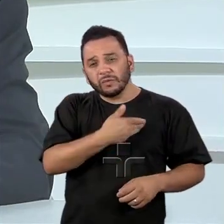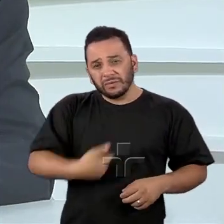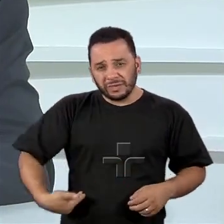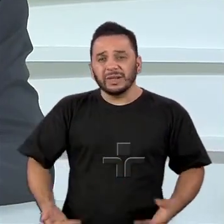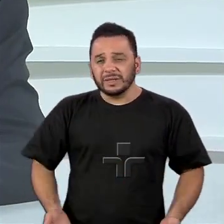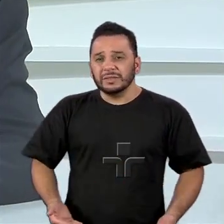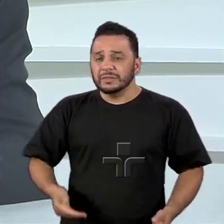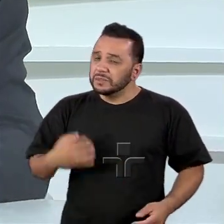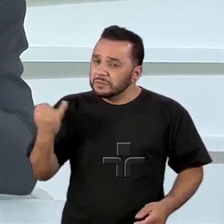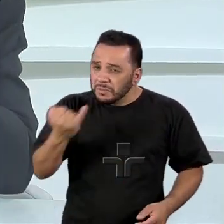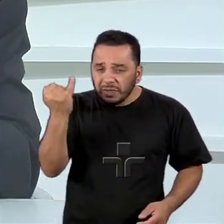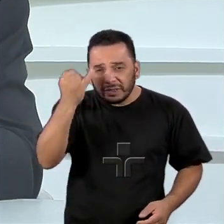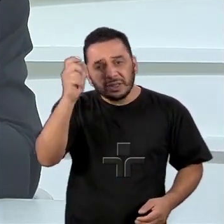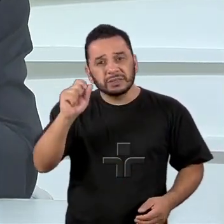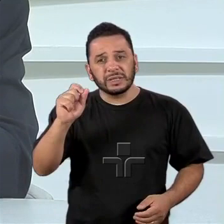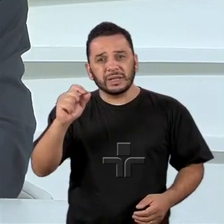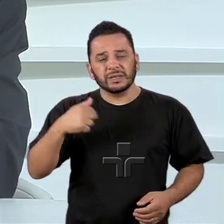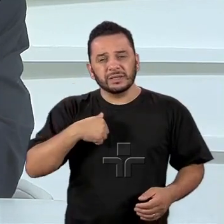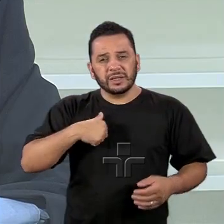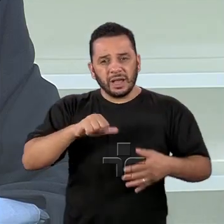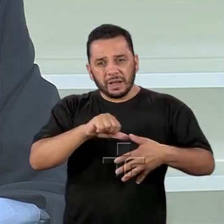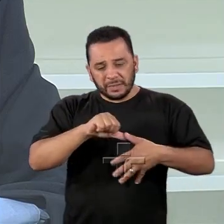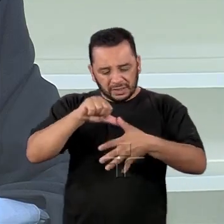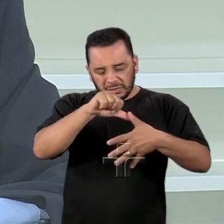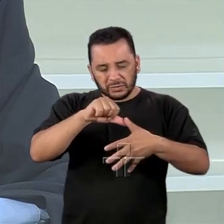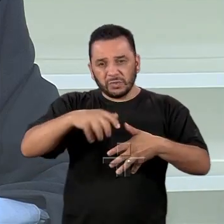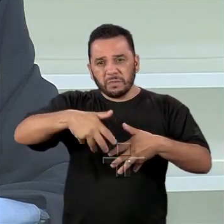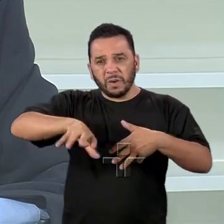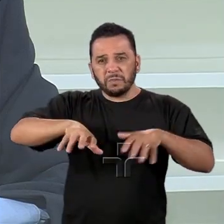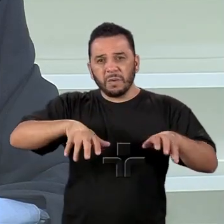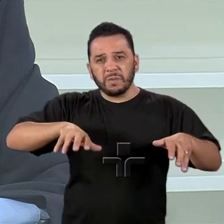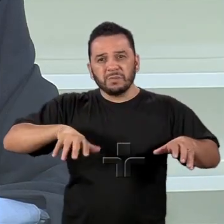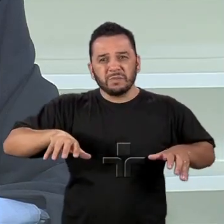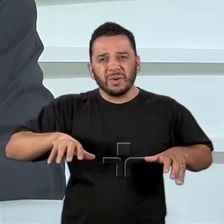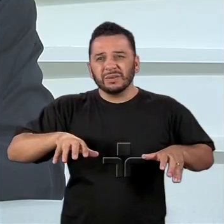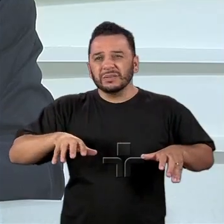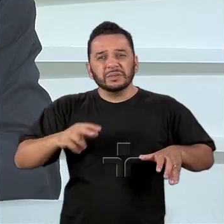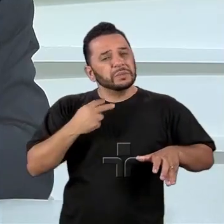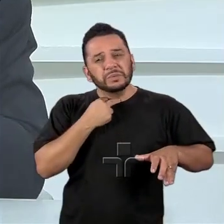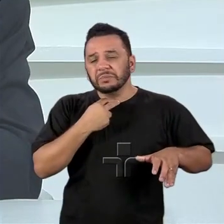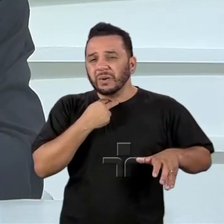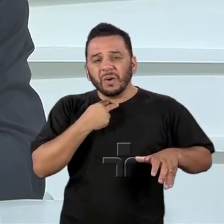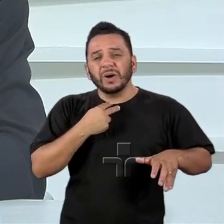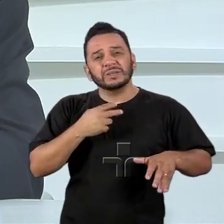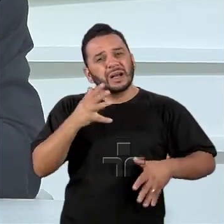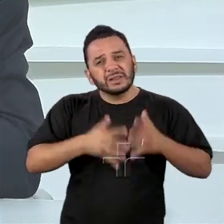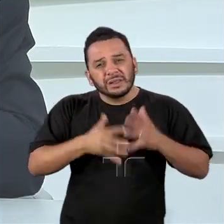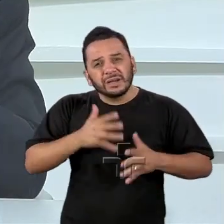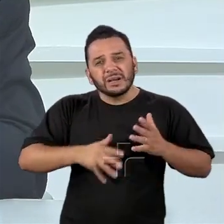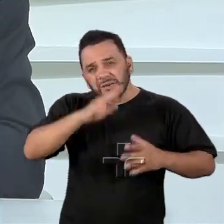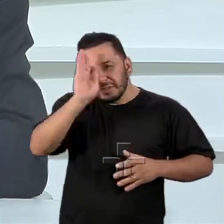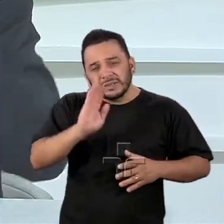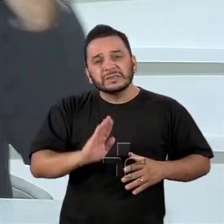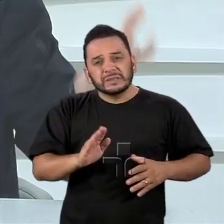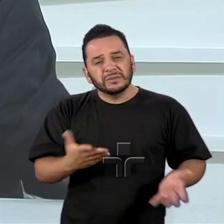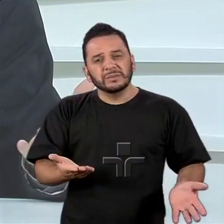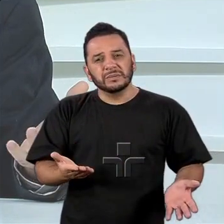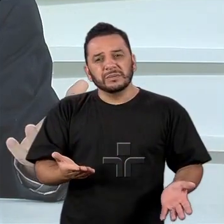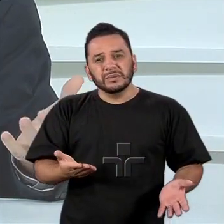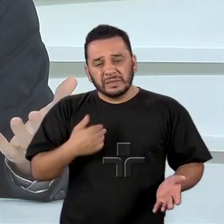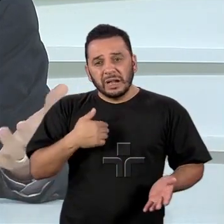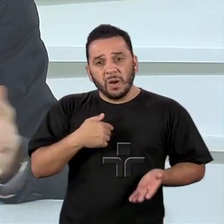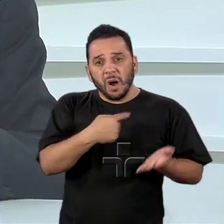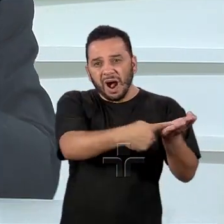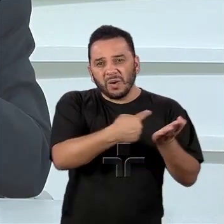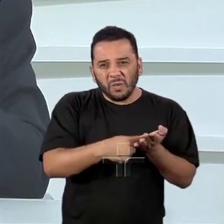uma das pausas do novo governo. Uma América do Sul desintegrada não serve ao Brasil, é ruim para o Brasil, a solução não é fazer a coisa com o